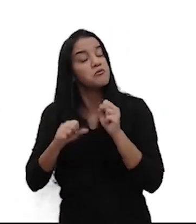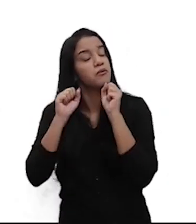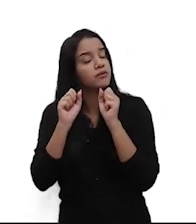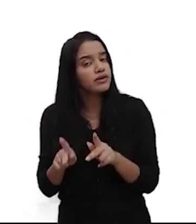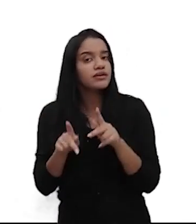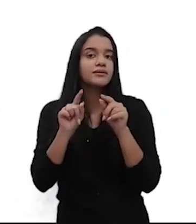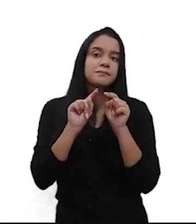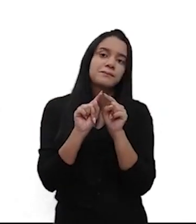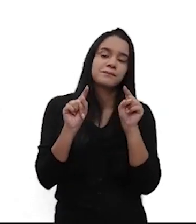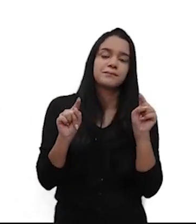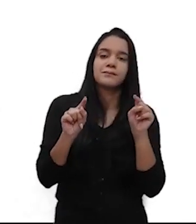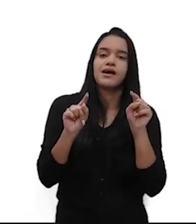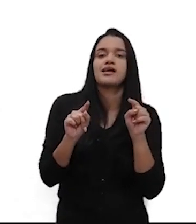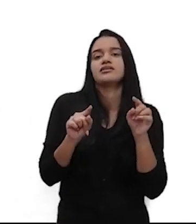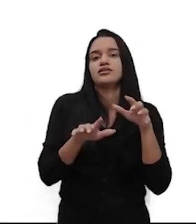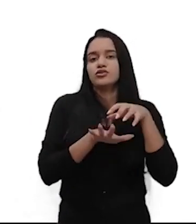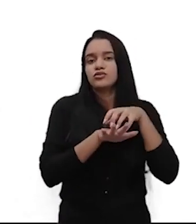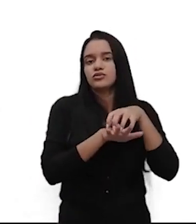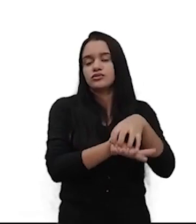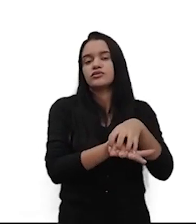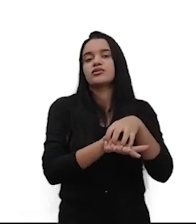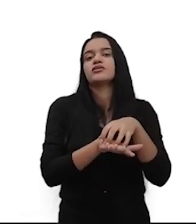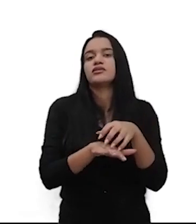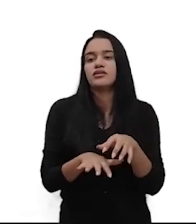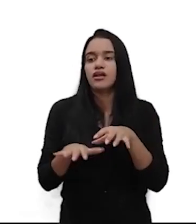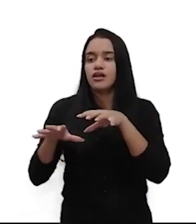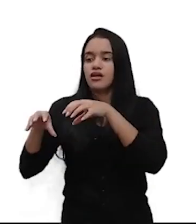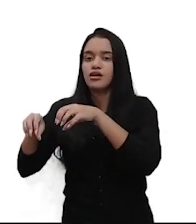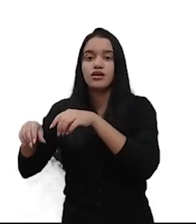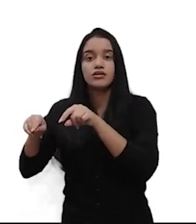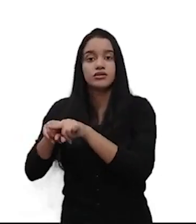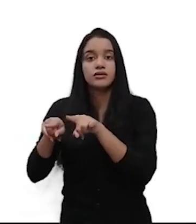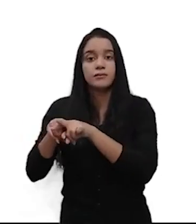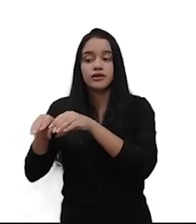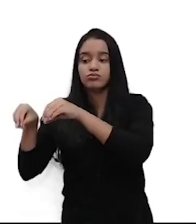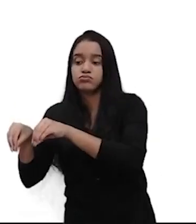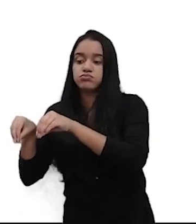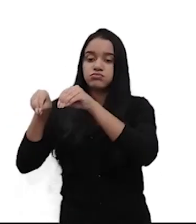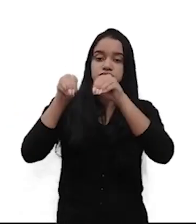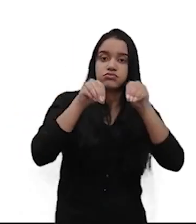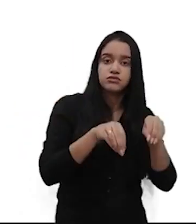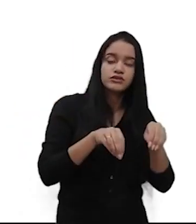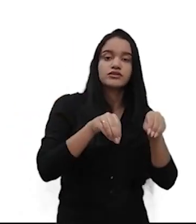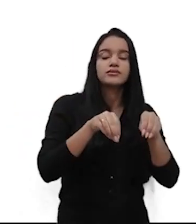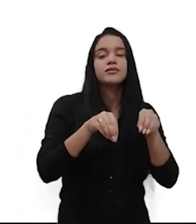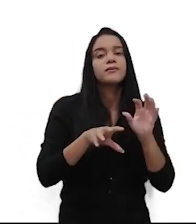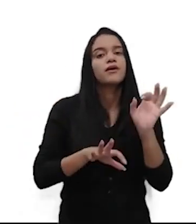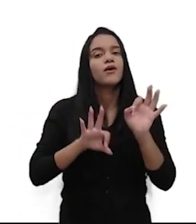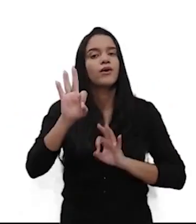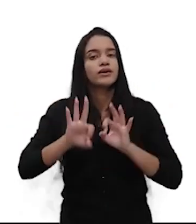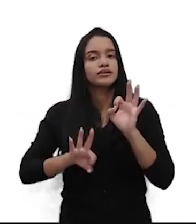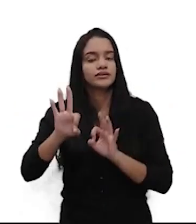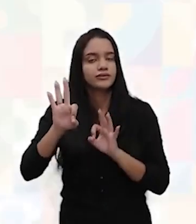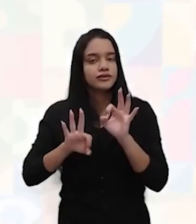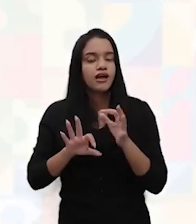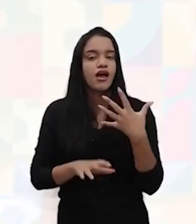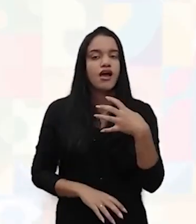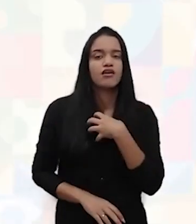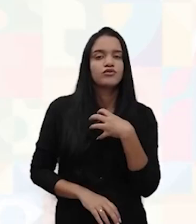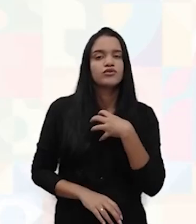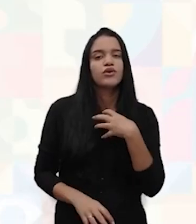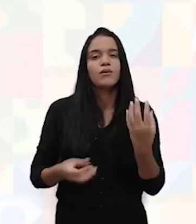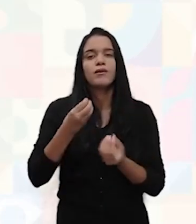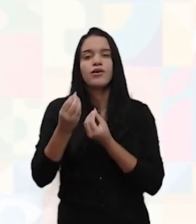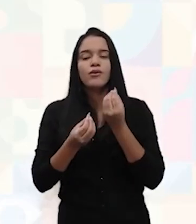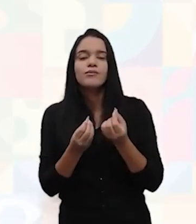Mas o transporte, o seu deslocamento, o tempo que você levou para montar aquilo ali, a forma como você vai